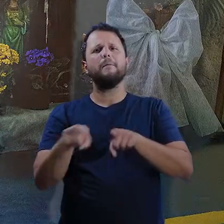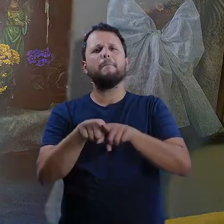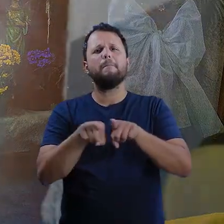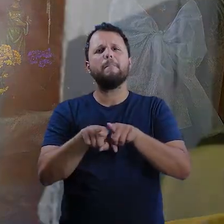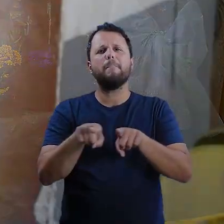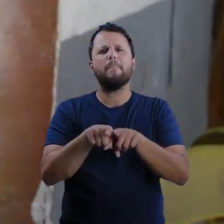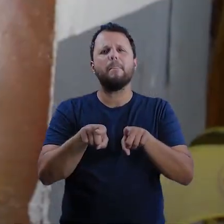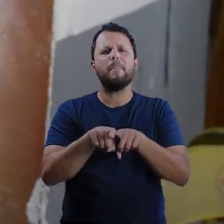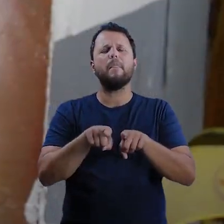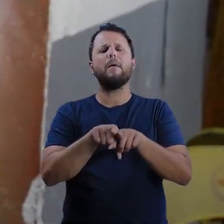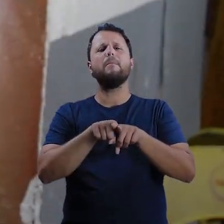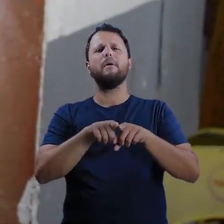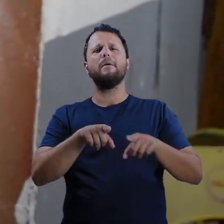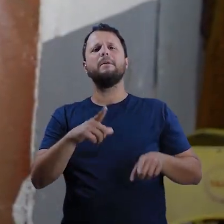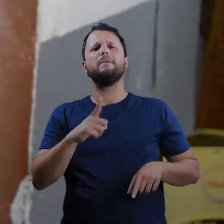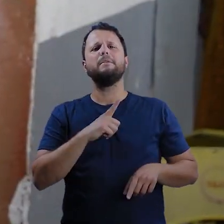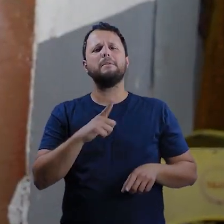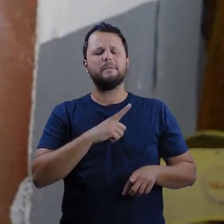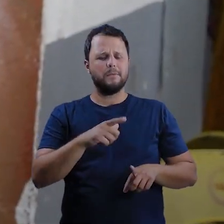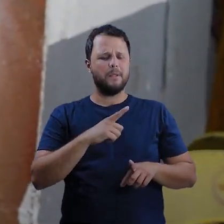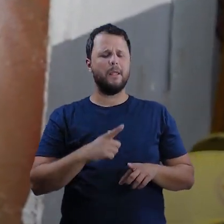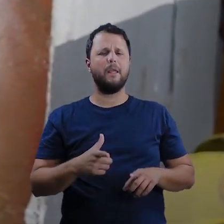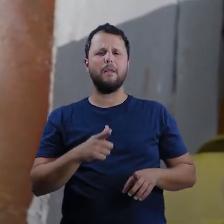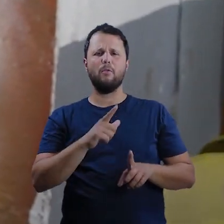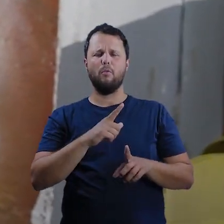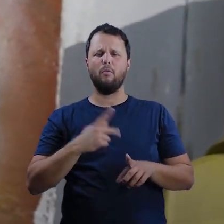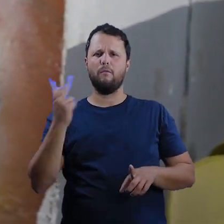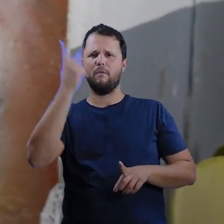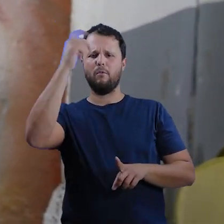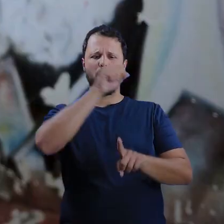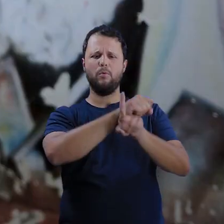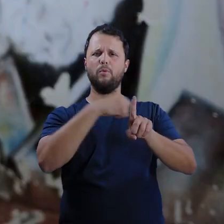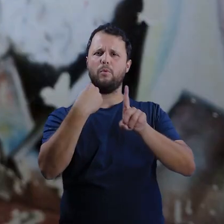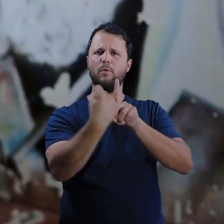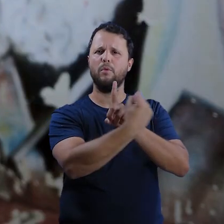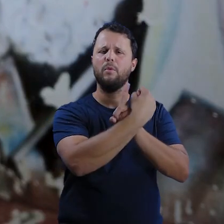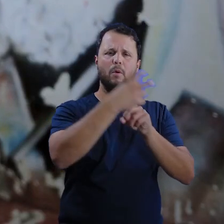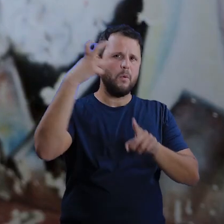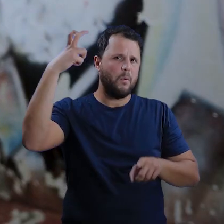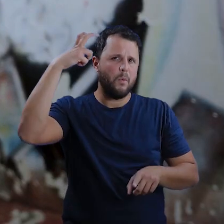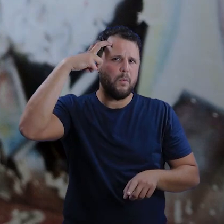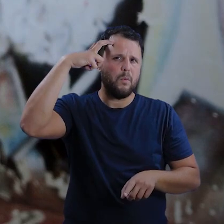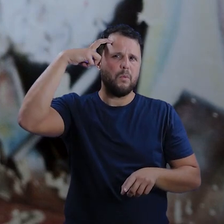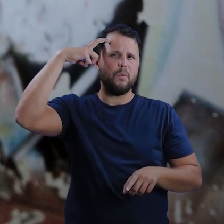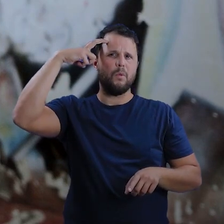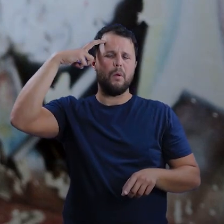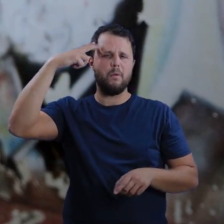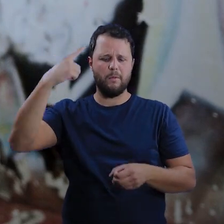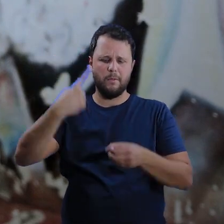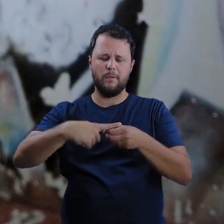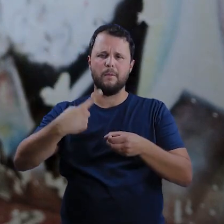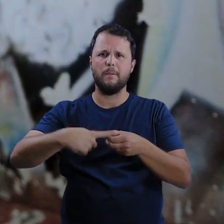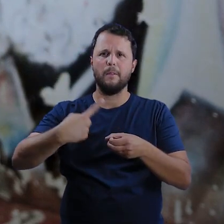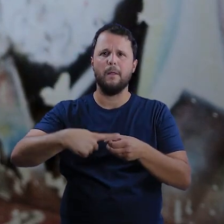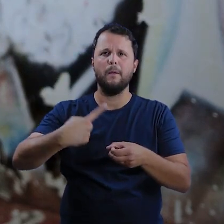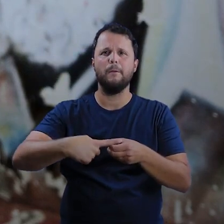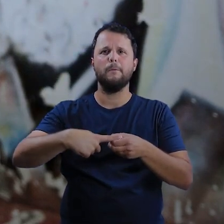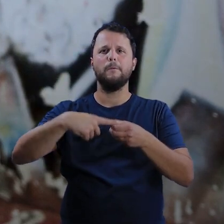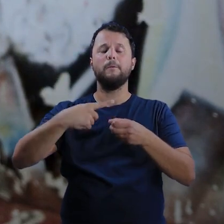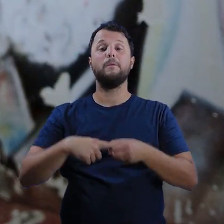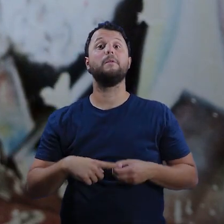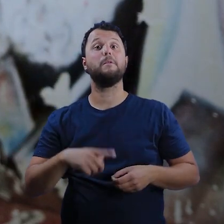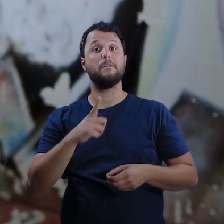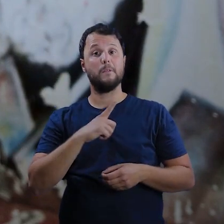um papel sociocultural para a cidade de Belo Horizonte. E até hoje, ele desenvolve um papel social,